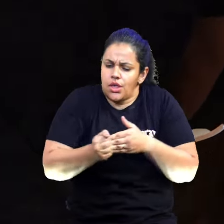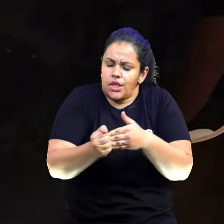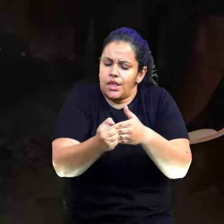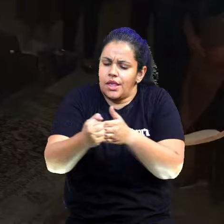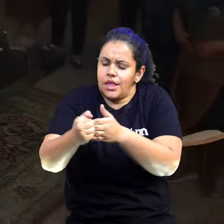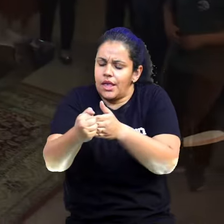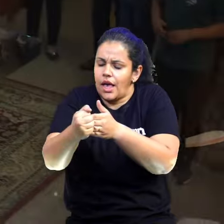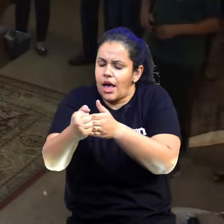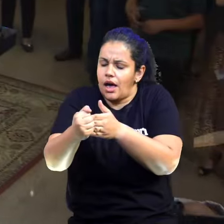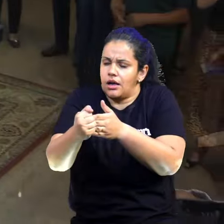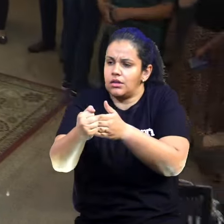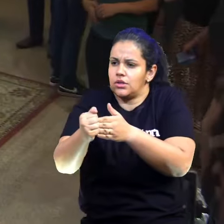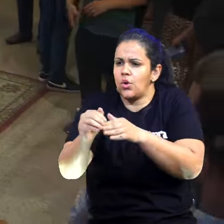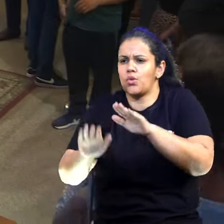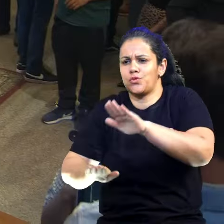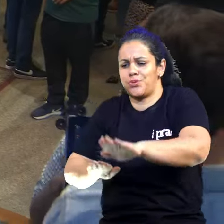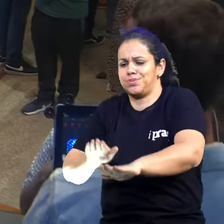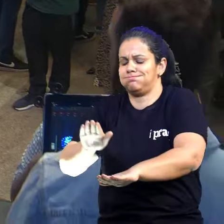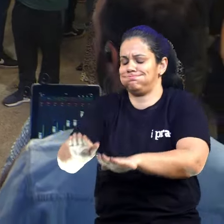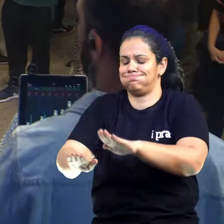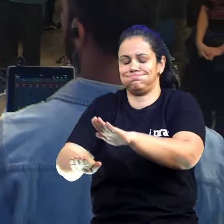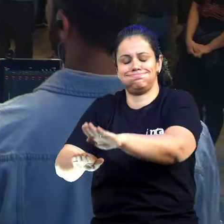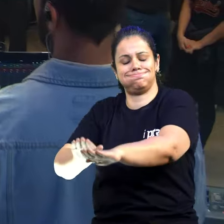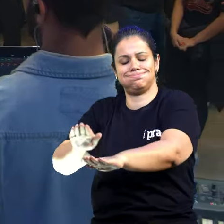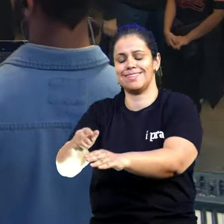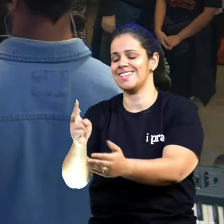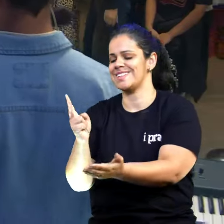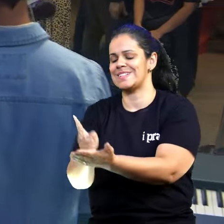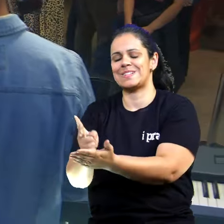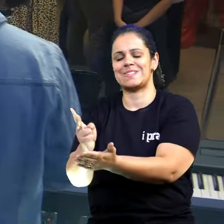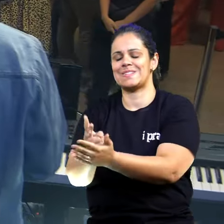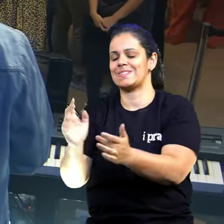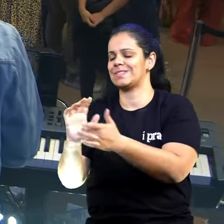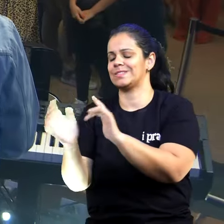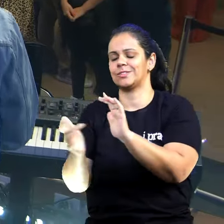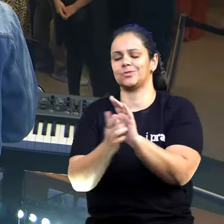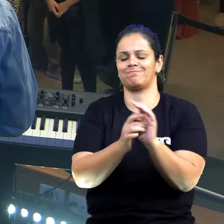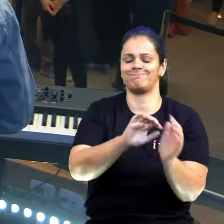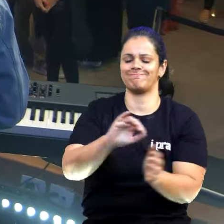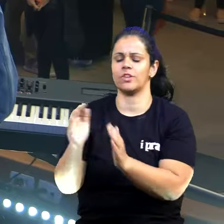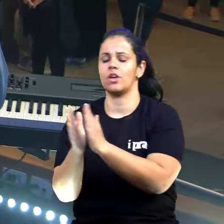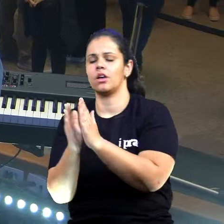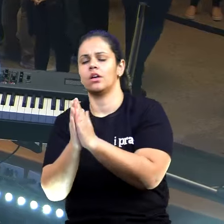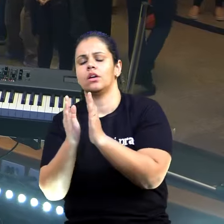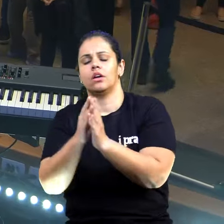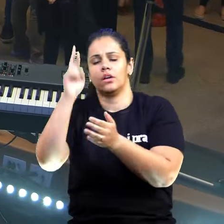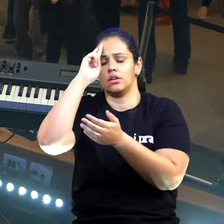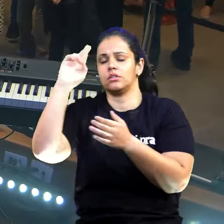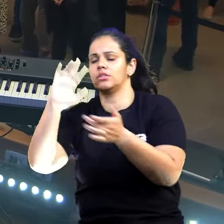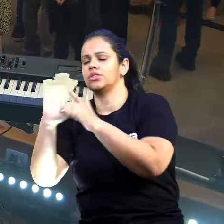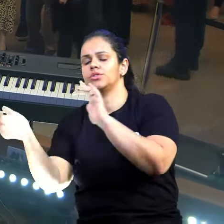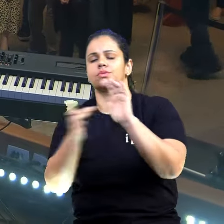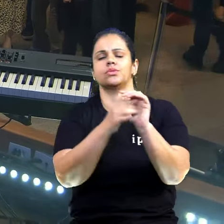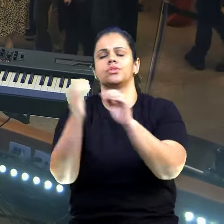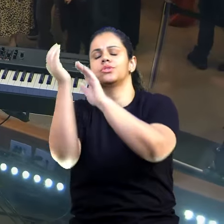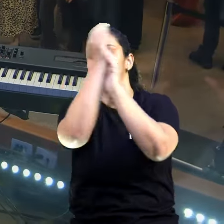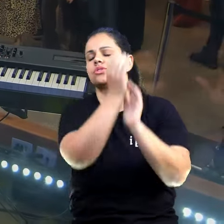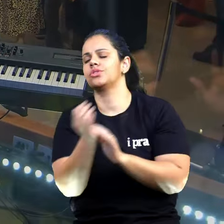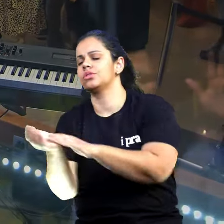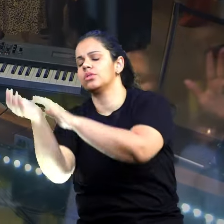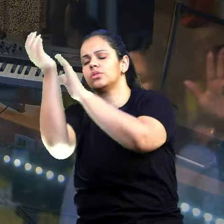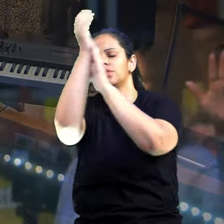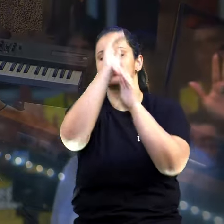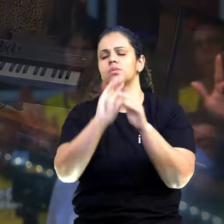os próximos passos, quem sabe, nesses futuros missionários, Senhor Jesus, queremos te louvar por aquilo que o Senhor está